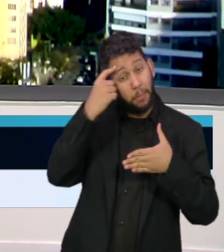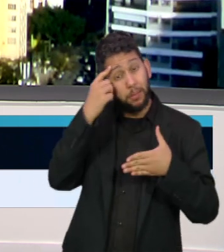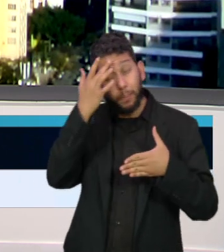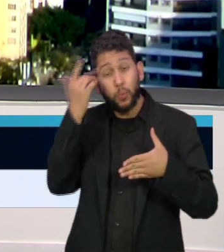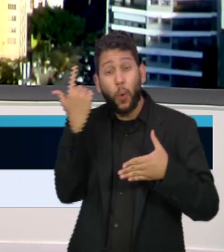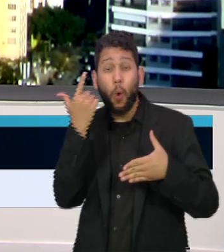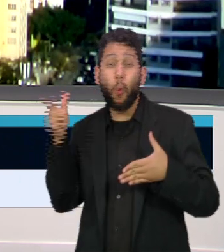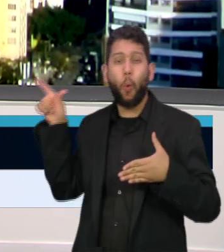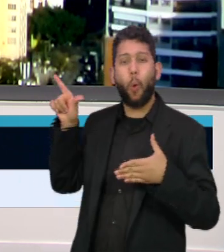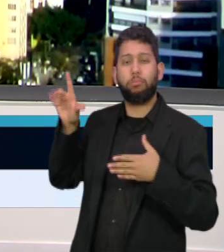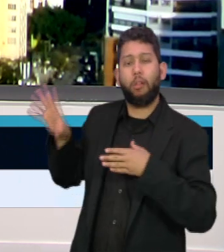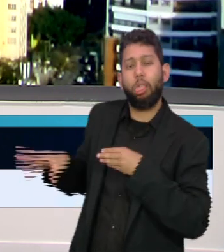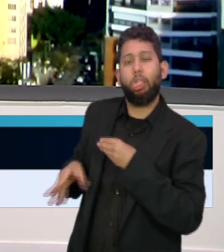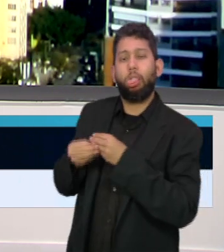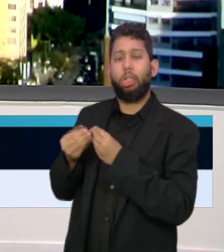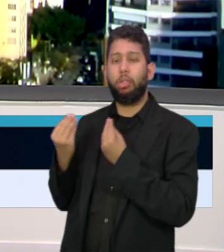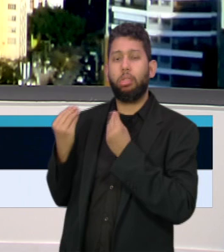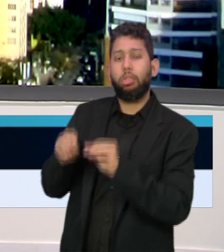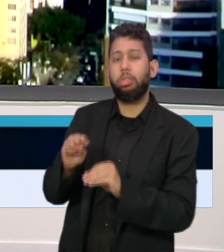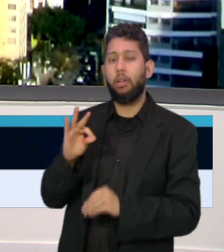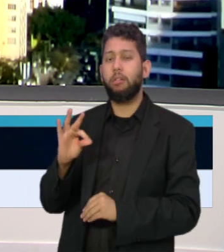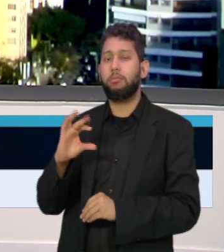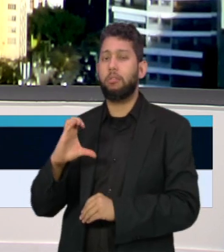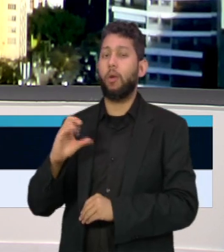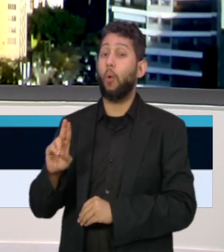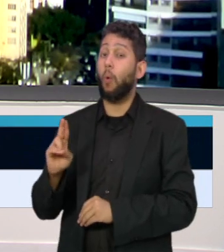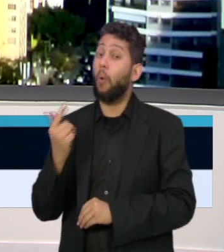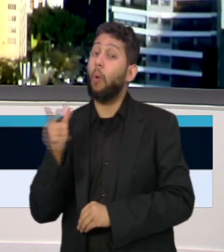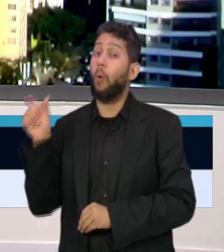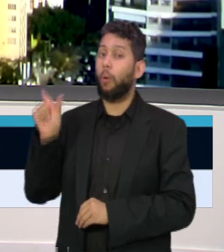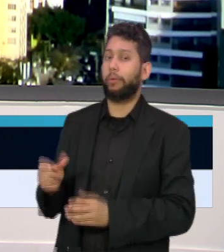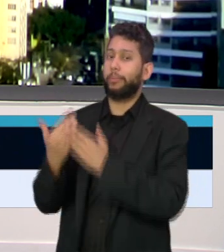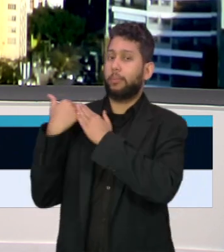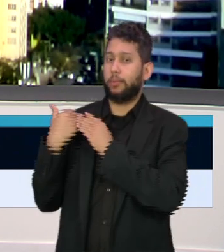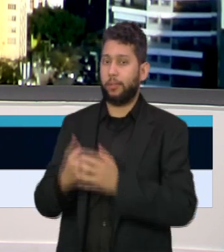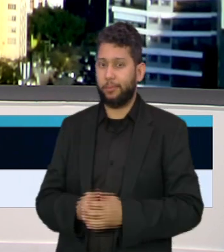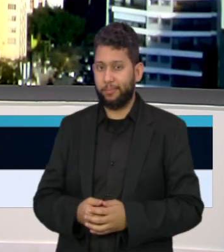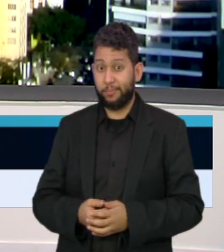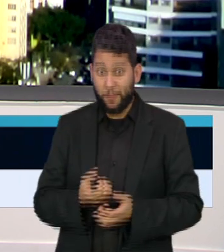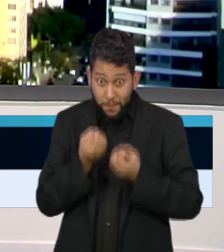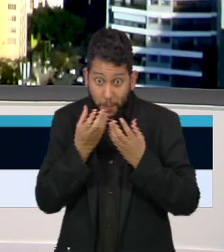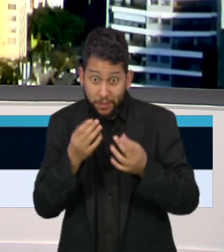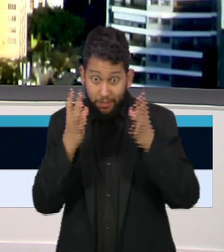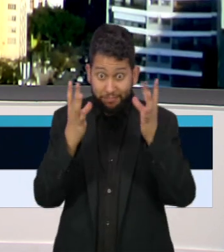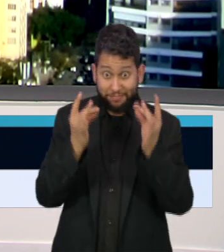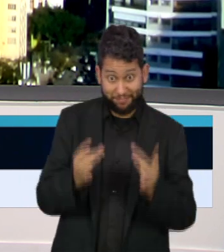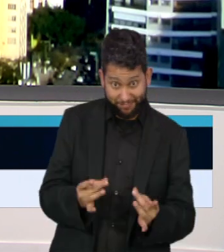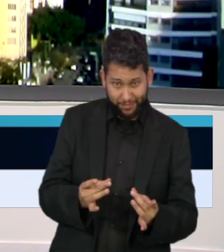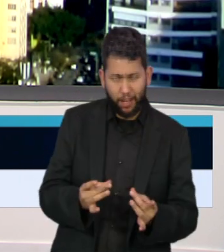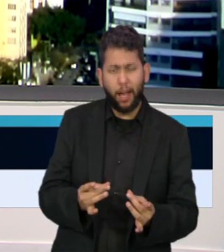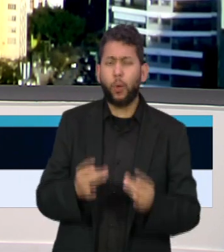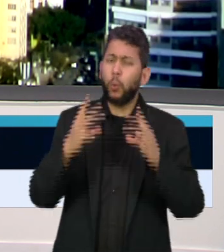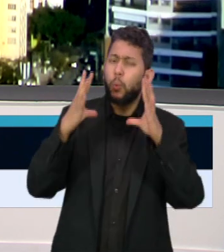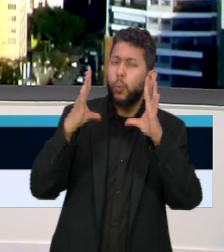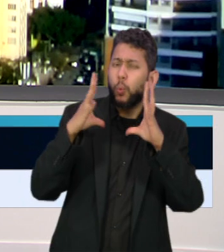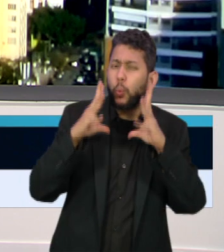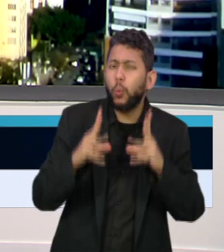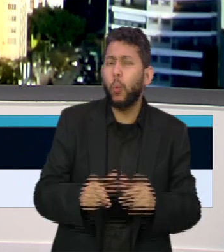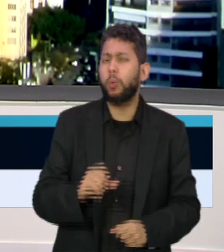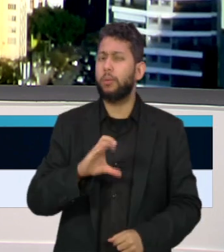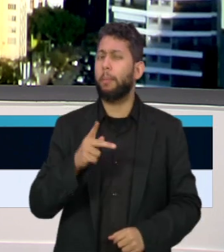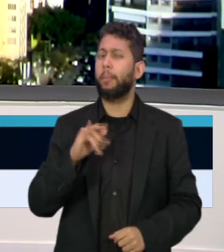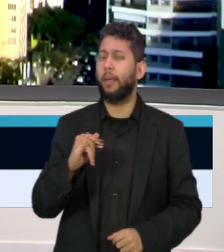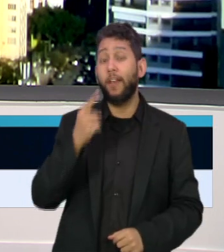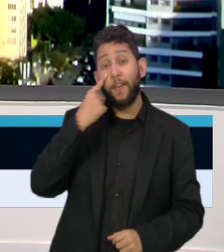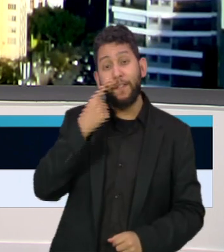irregularmente o nome do TCU em falso relatório. Nós voltamos daqui a pouco com mais informações e a cobertura completa da CPI